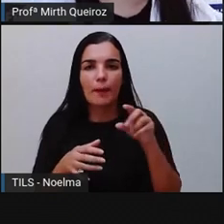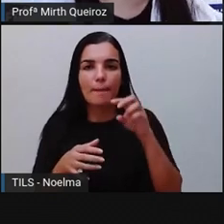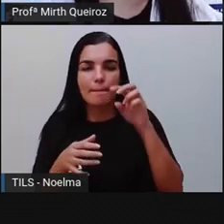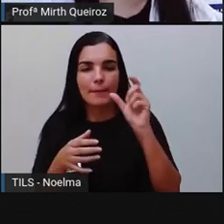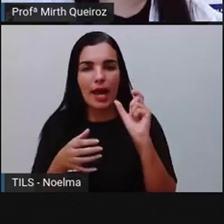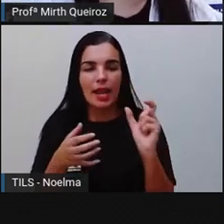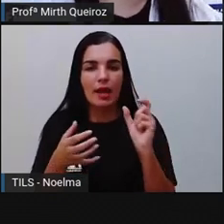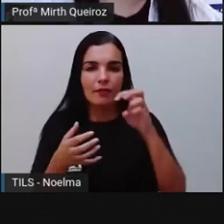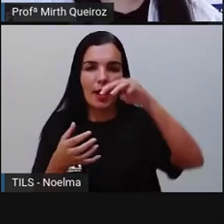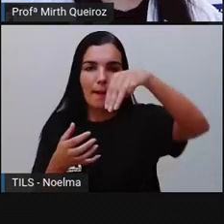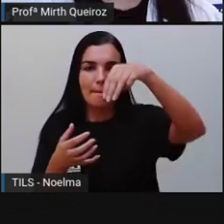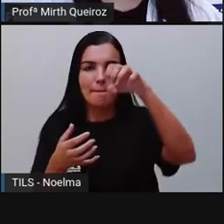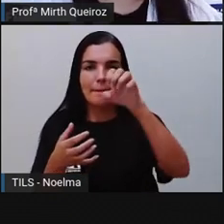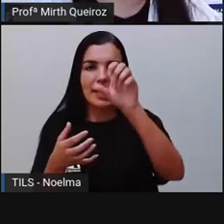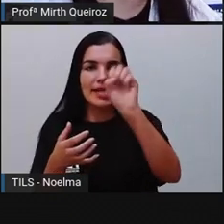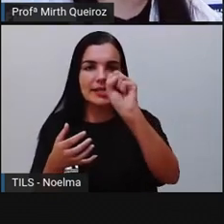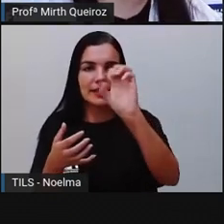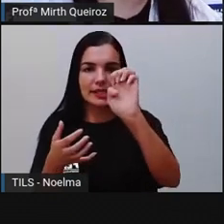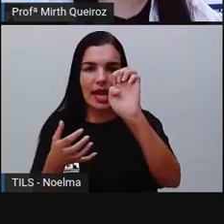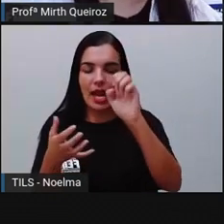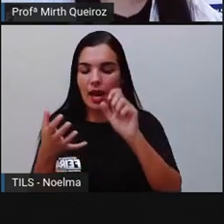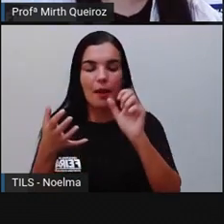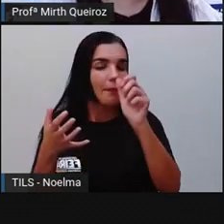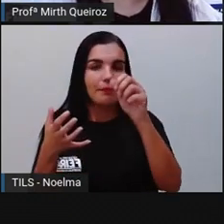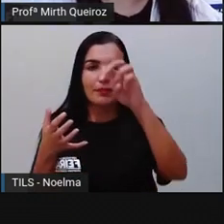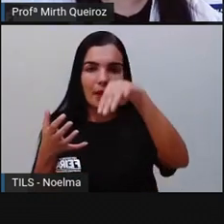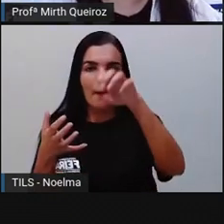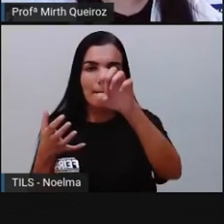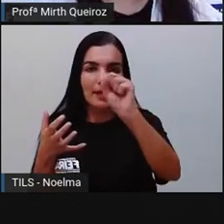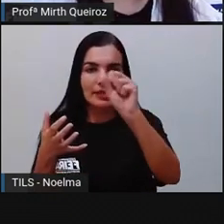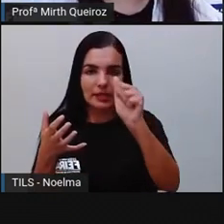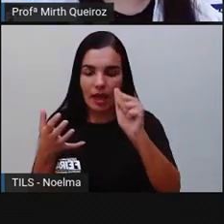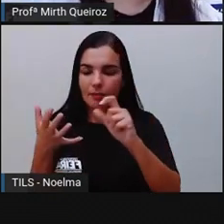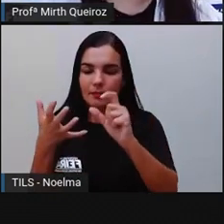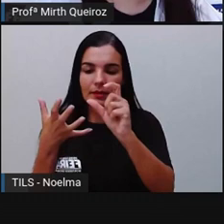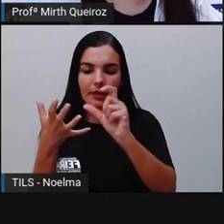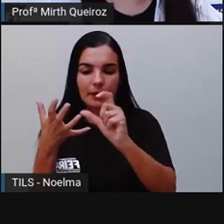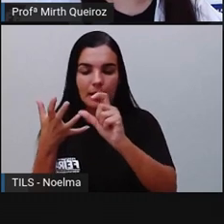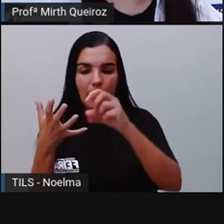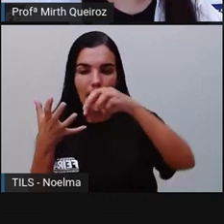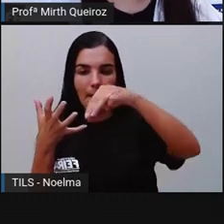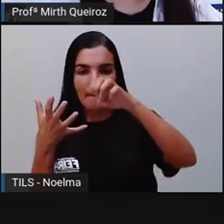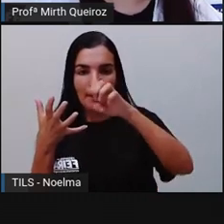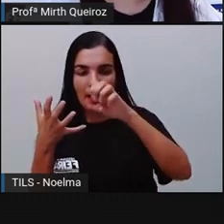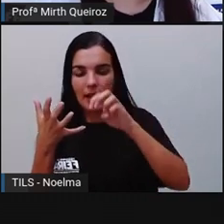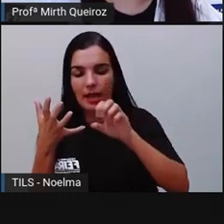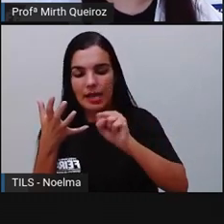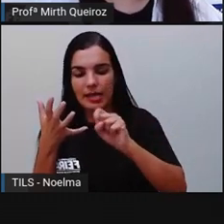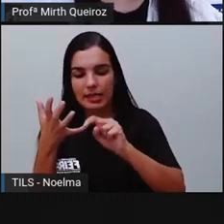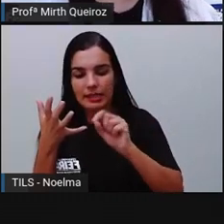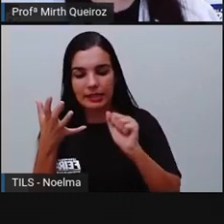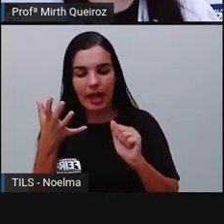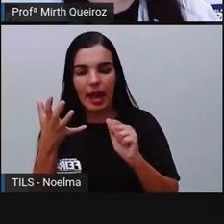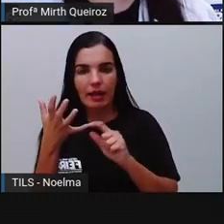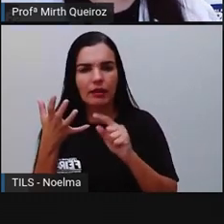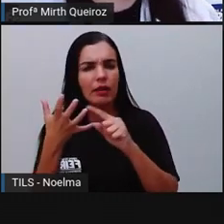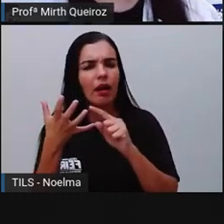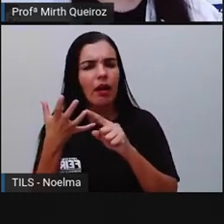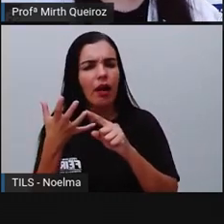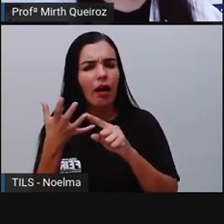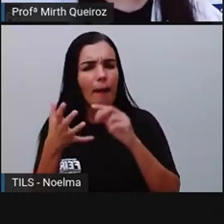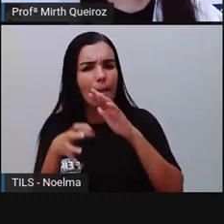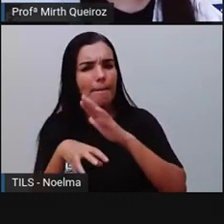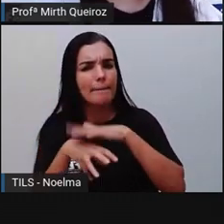Mesa. Mesa. Olha esse me. Me foi falado com maior intensidade do que za, né?